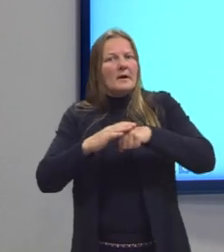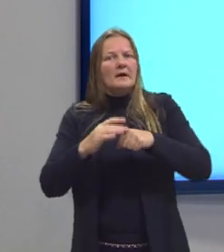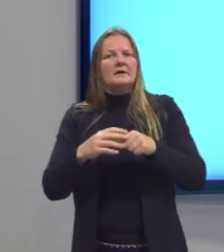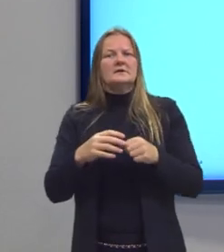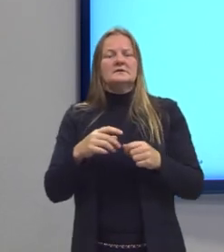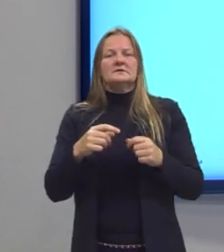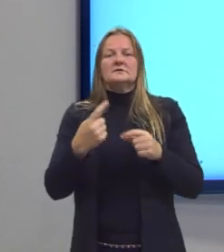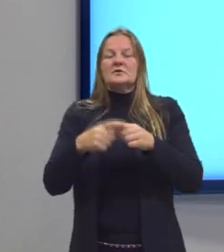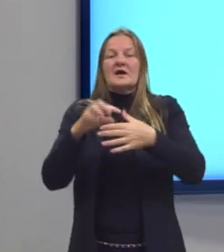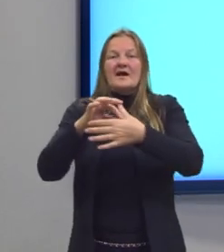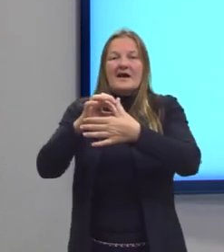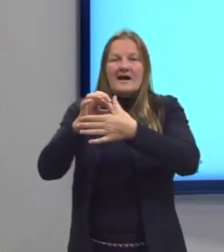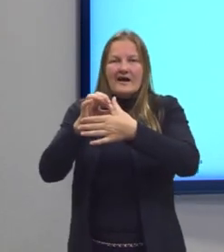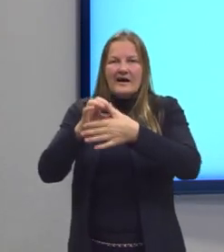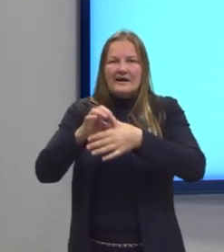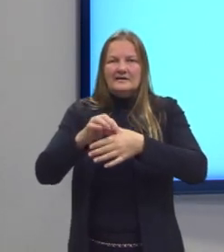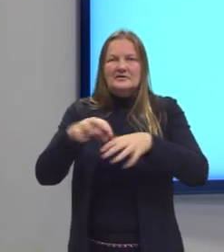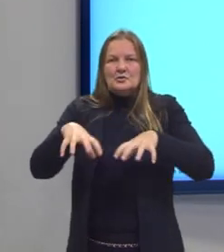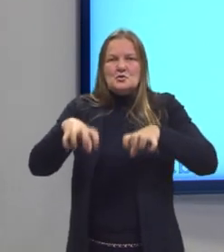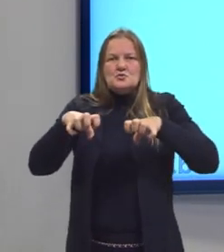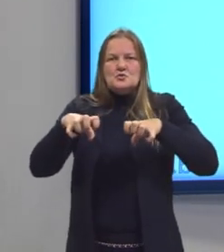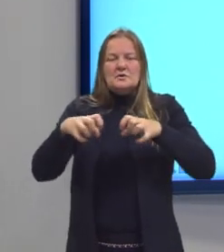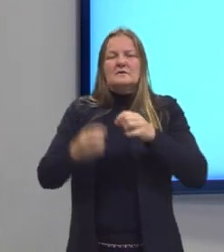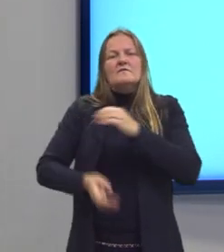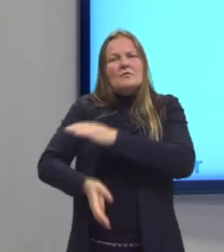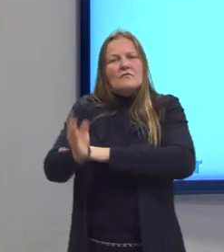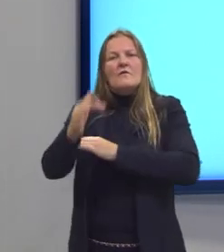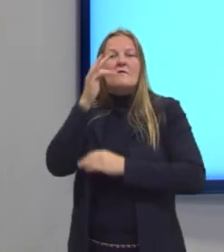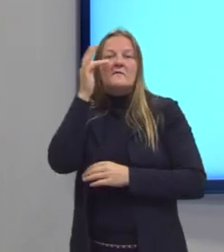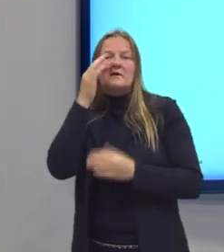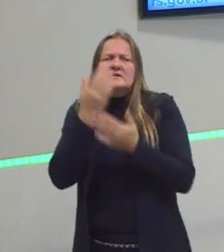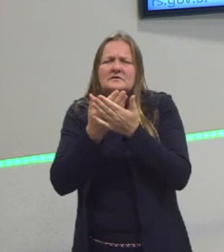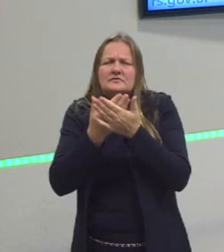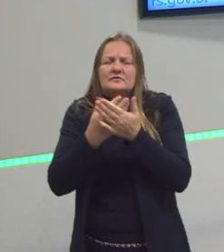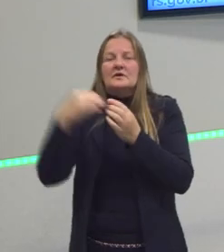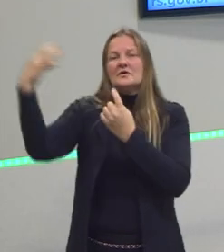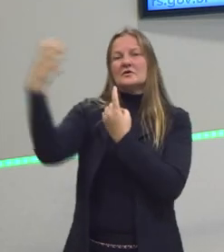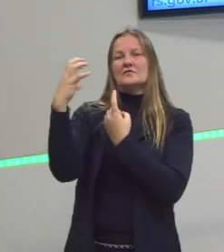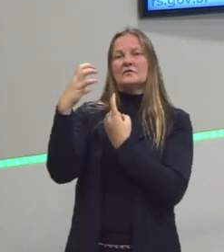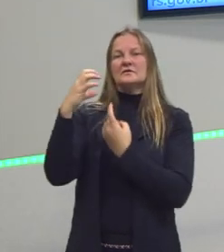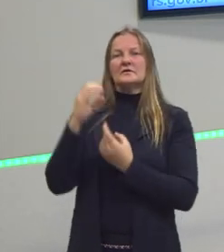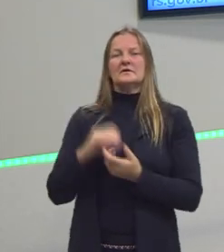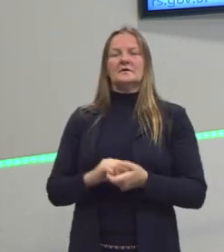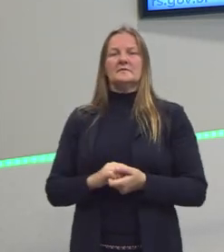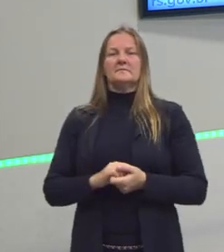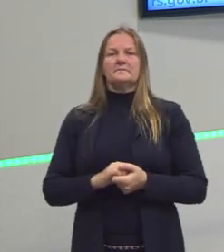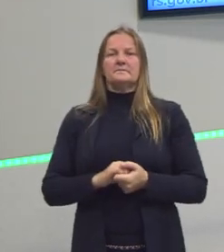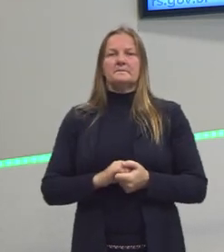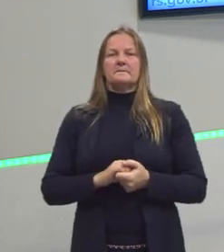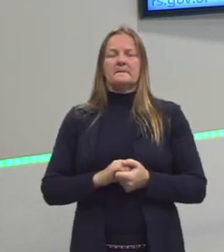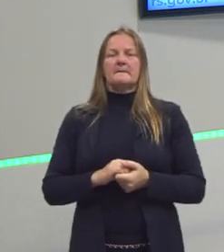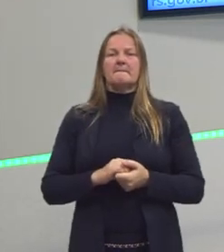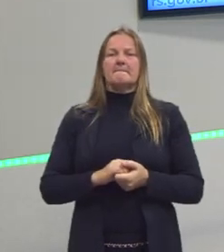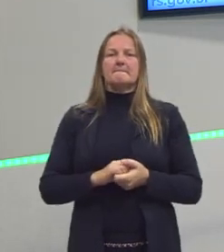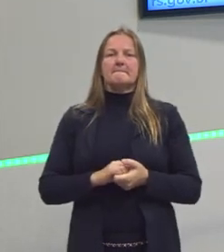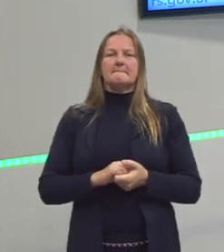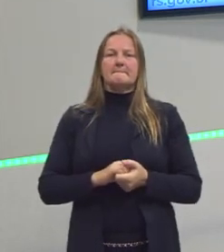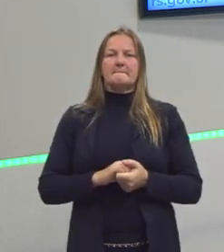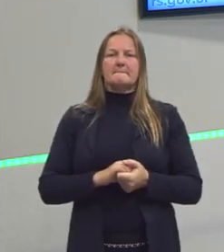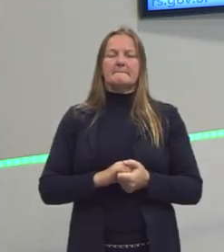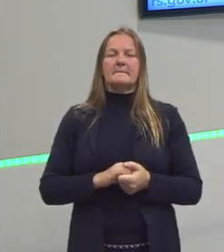charque, vão para a França estudar. E como a França tem a influência do Augusto Conte e do positivismo, são esses